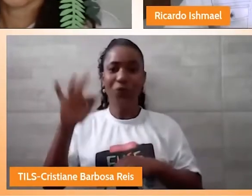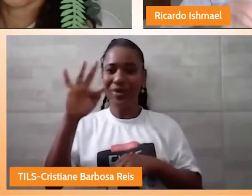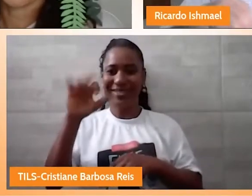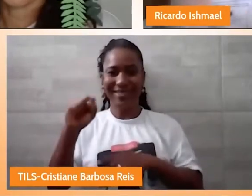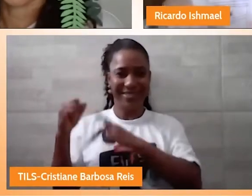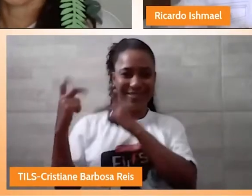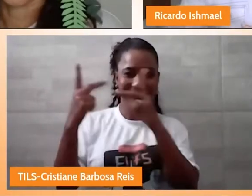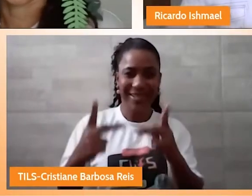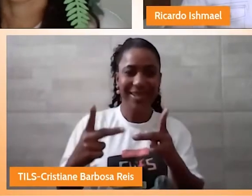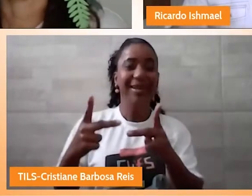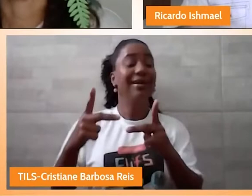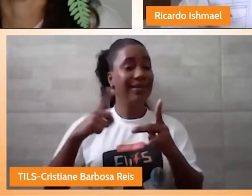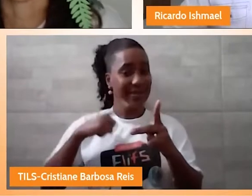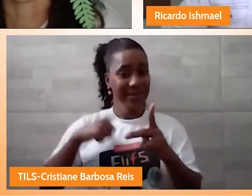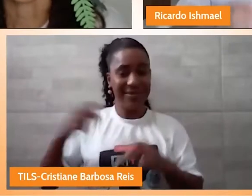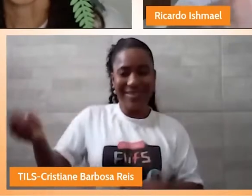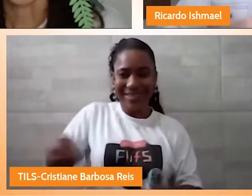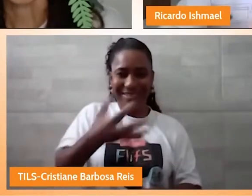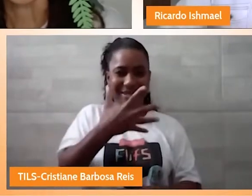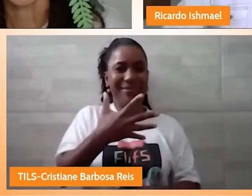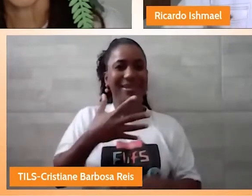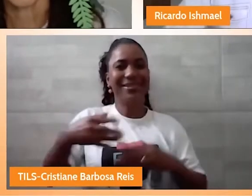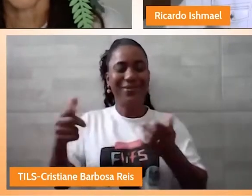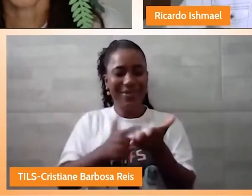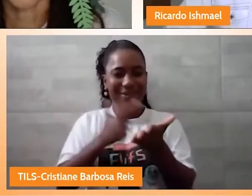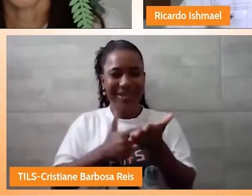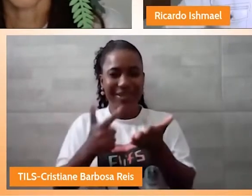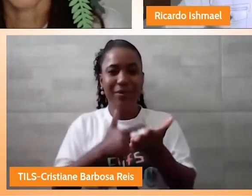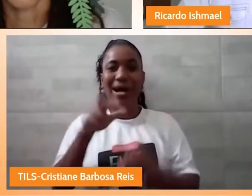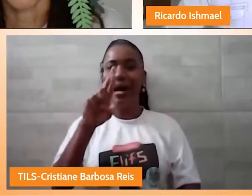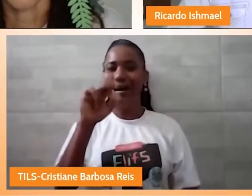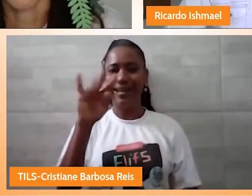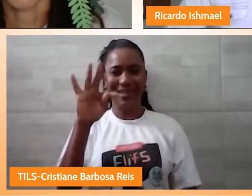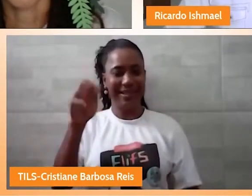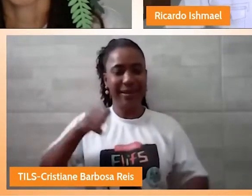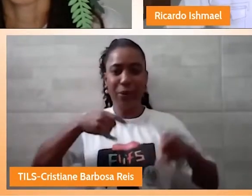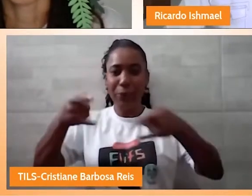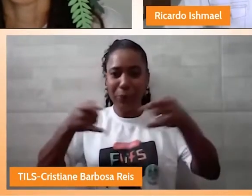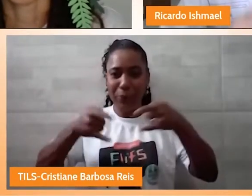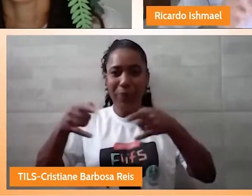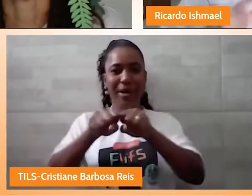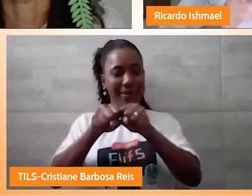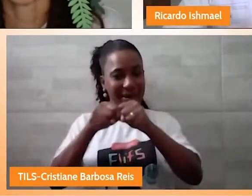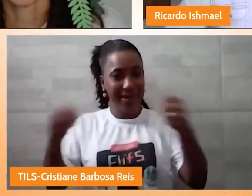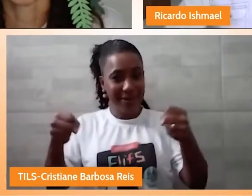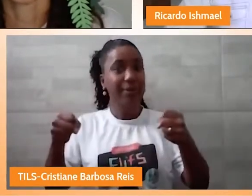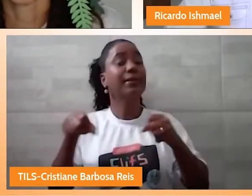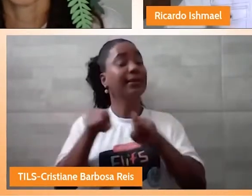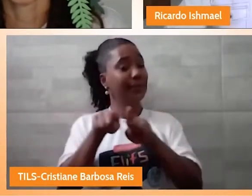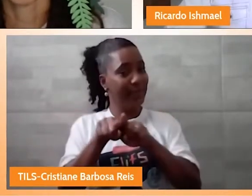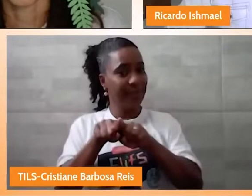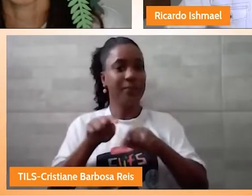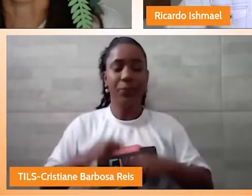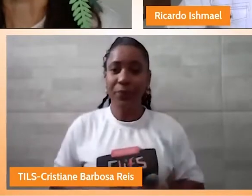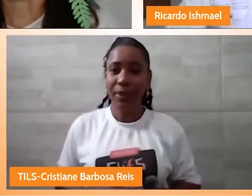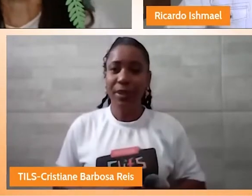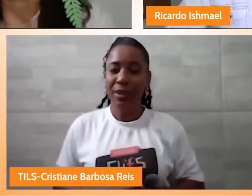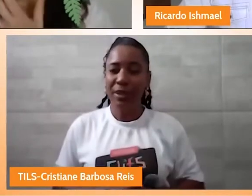nesta ocasião, na ocasião do lançamento de Rita Quebra-Cama, que eu estive participando da Flifes pela primeira vez. Salvo engano, em